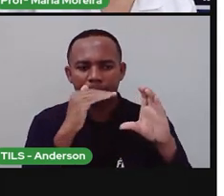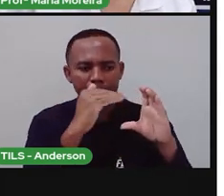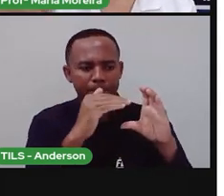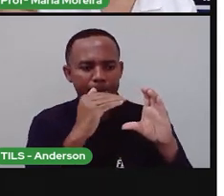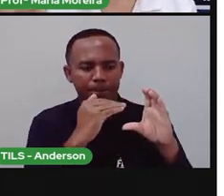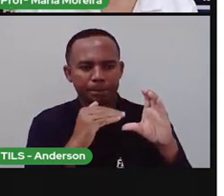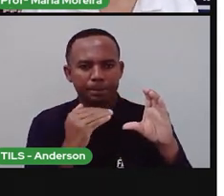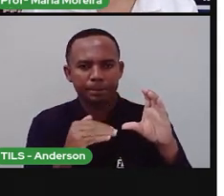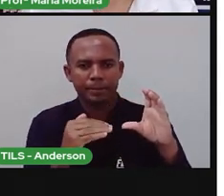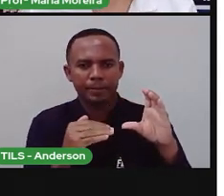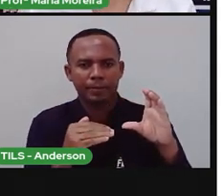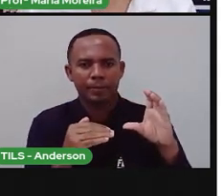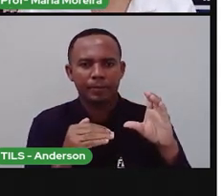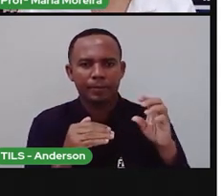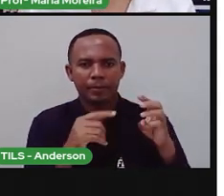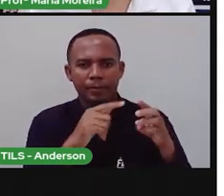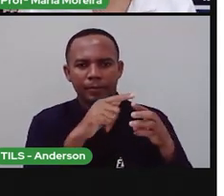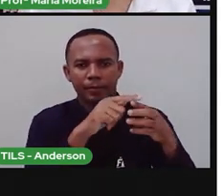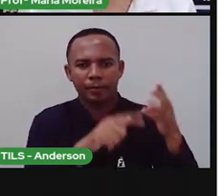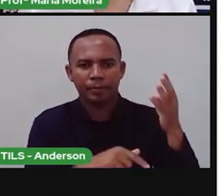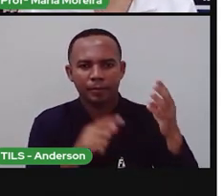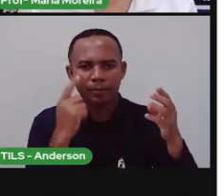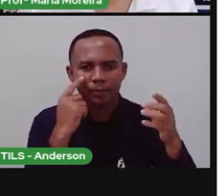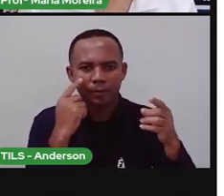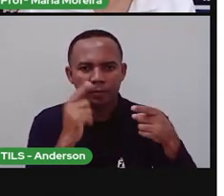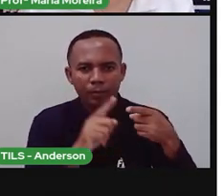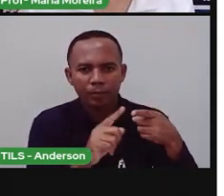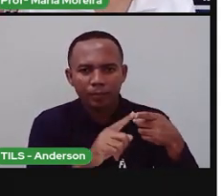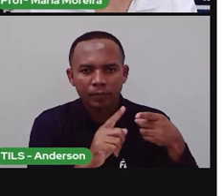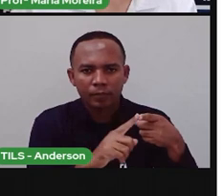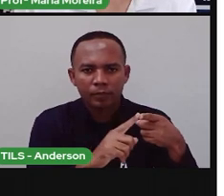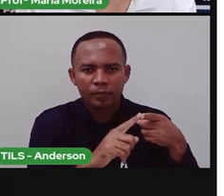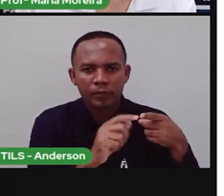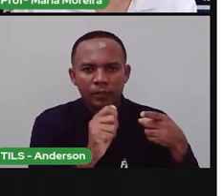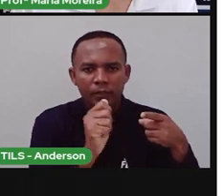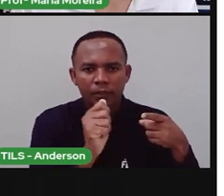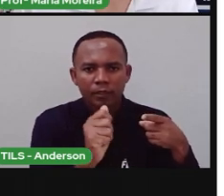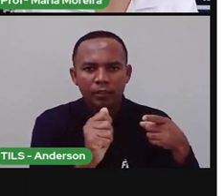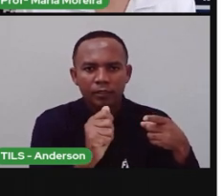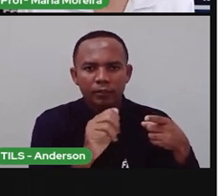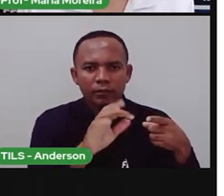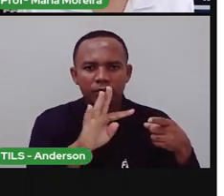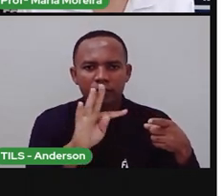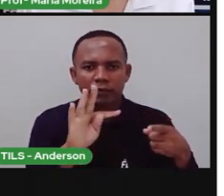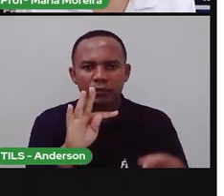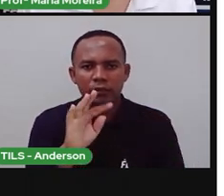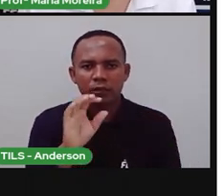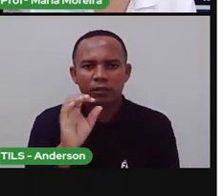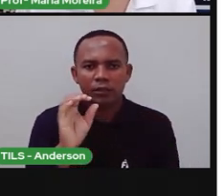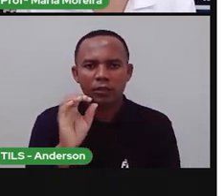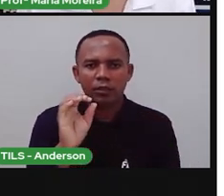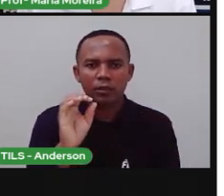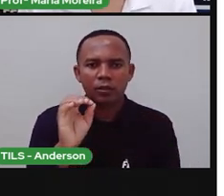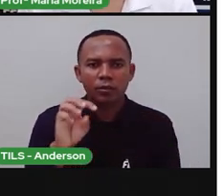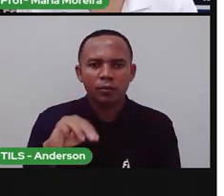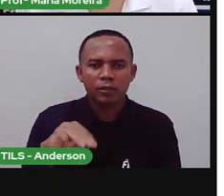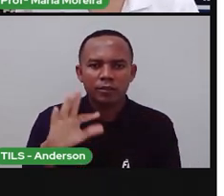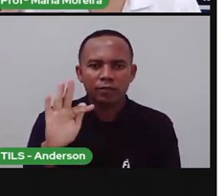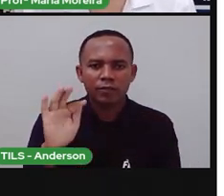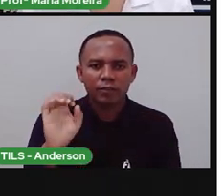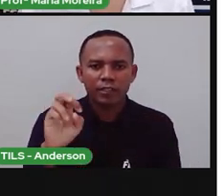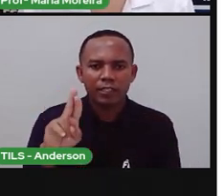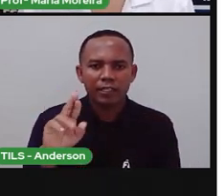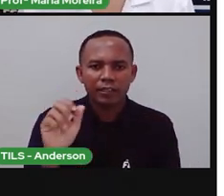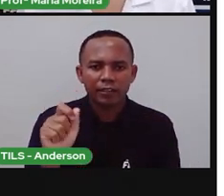hidrosfera e litosfera. Certo? A biosfera é tudo que tem vida. Biologia,